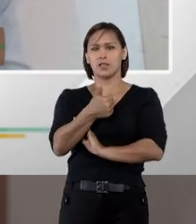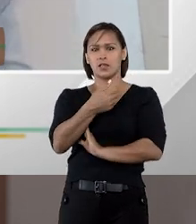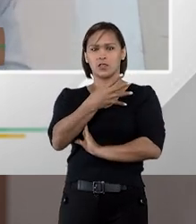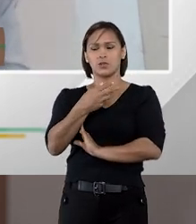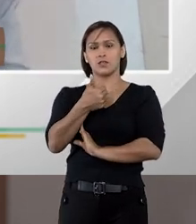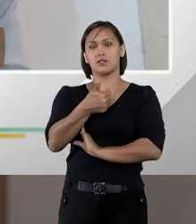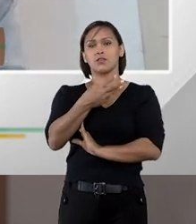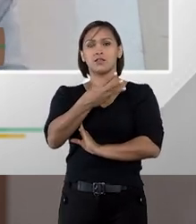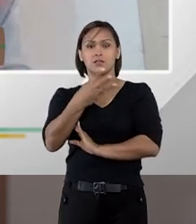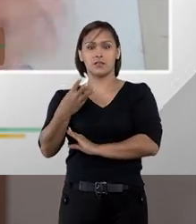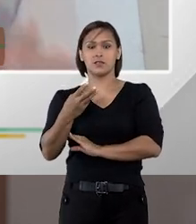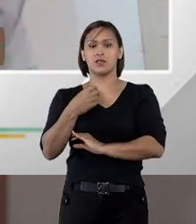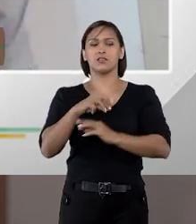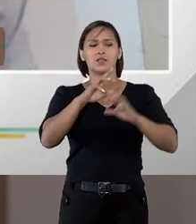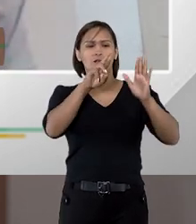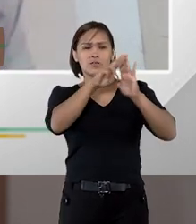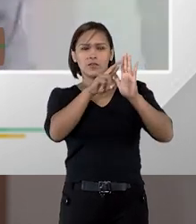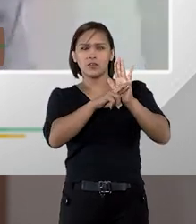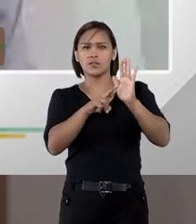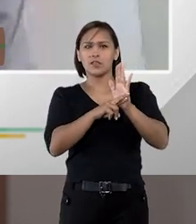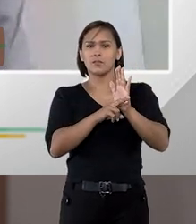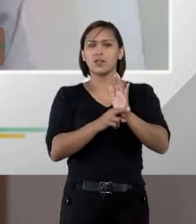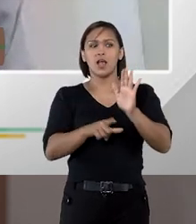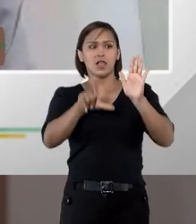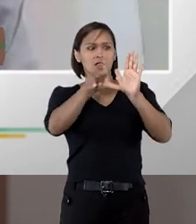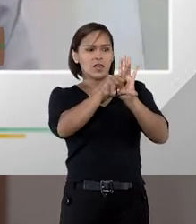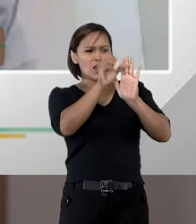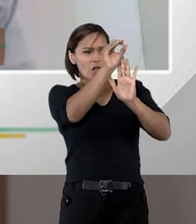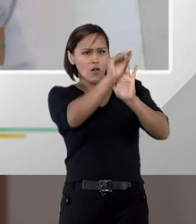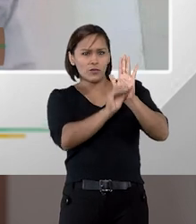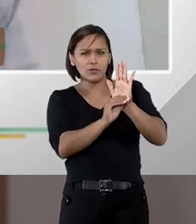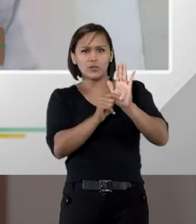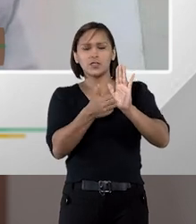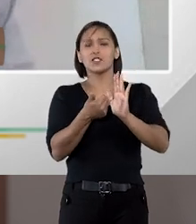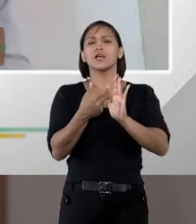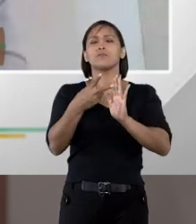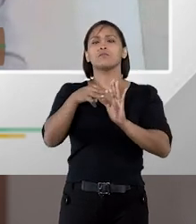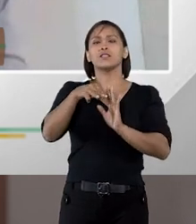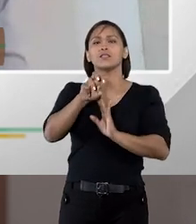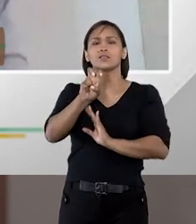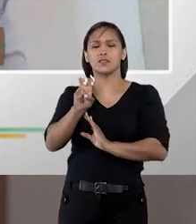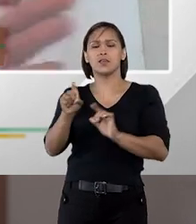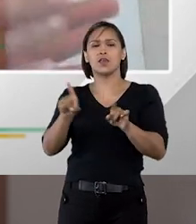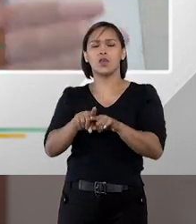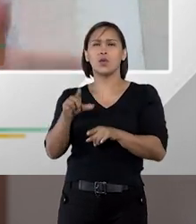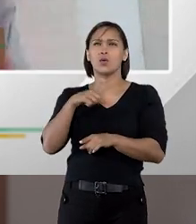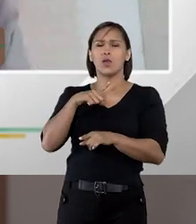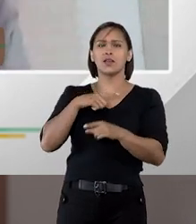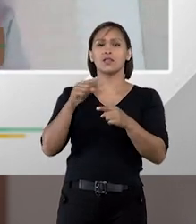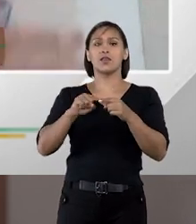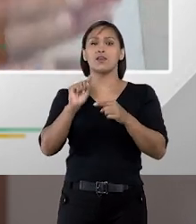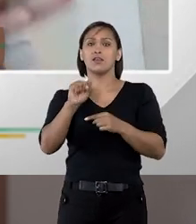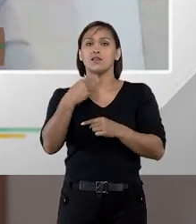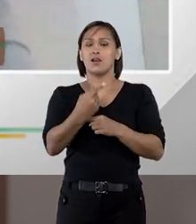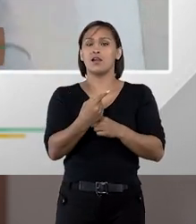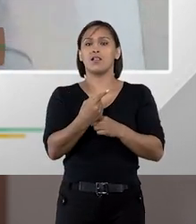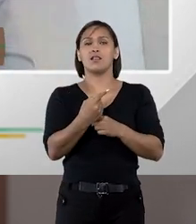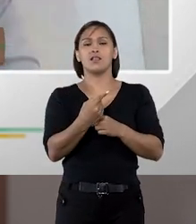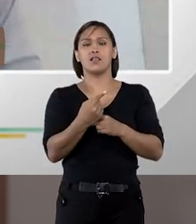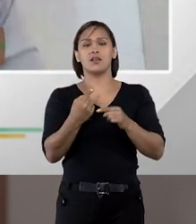.133 estavam regulamentados em normalização infralegal aqui, nós temos aí N5. Então, além